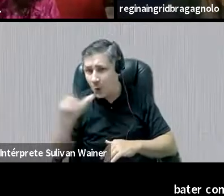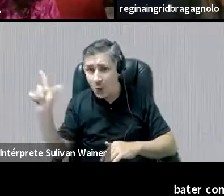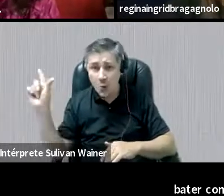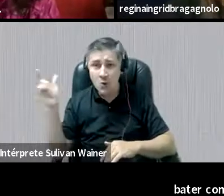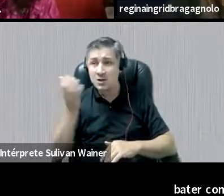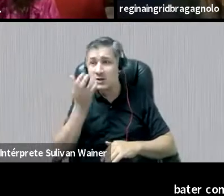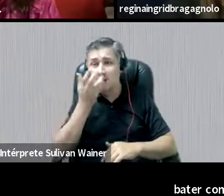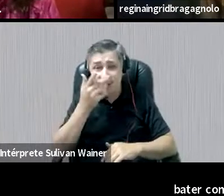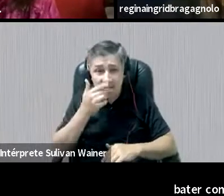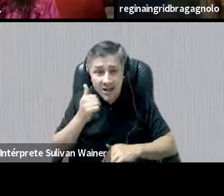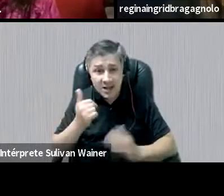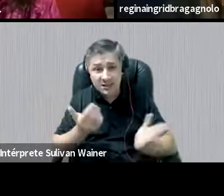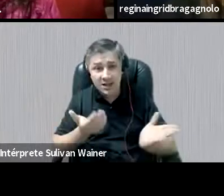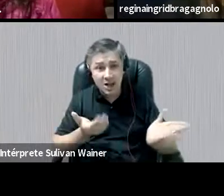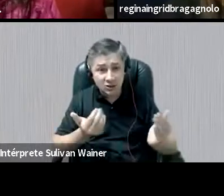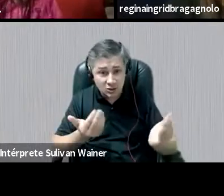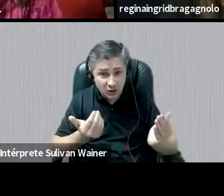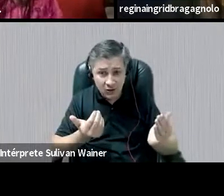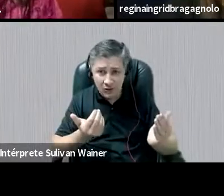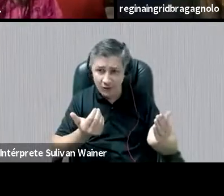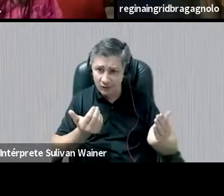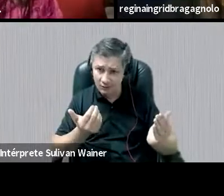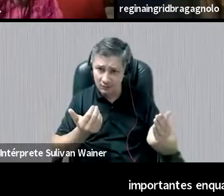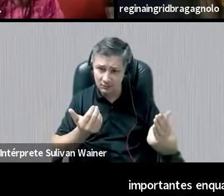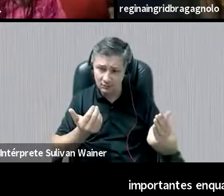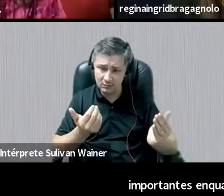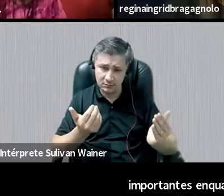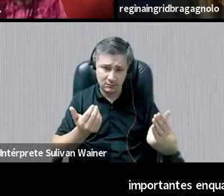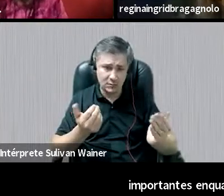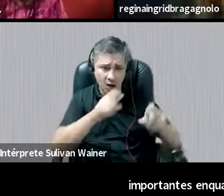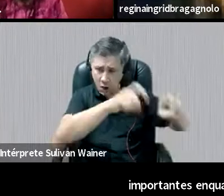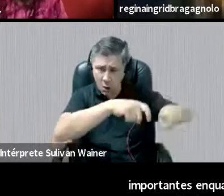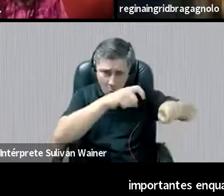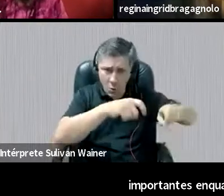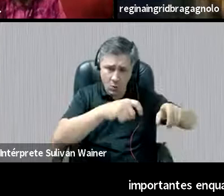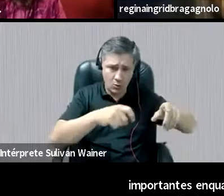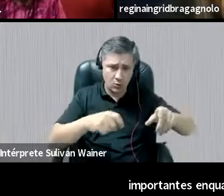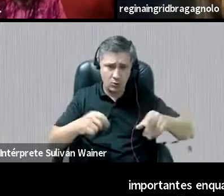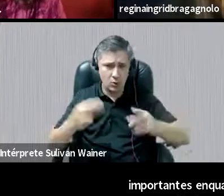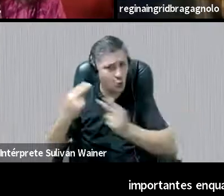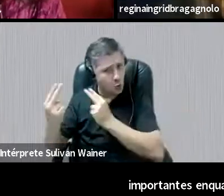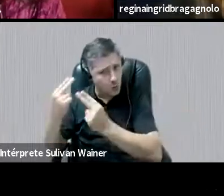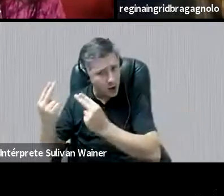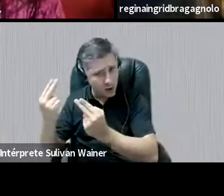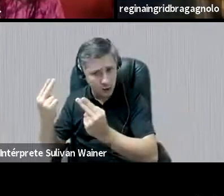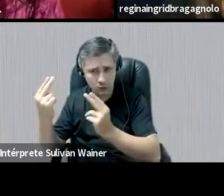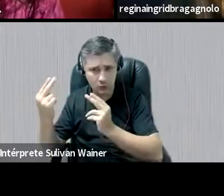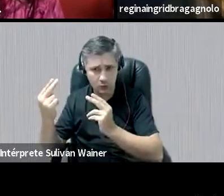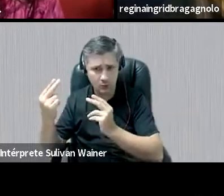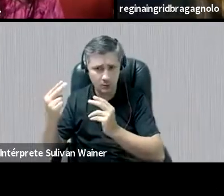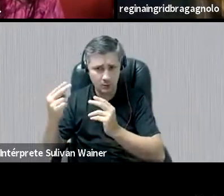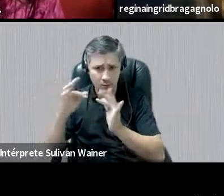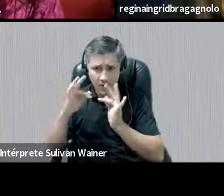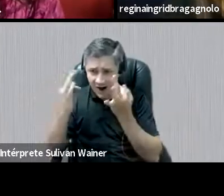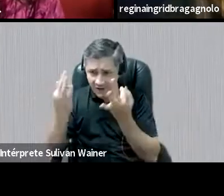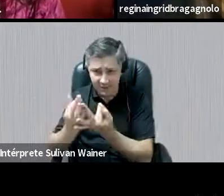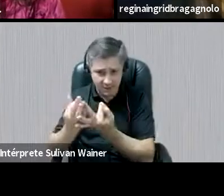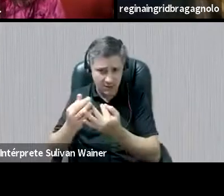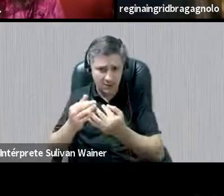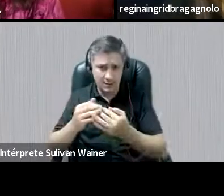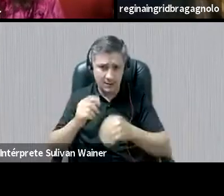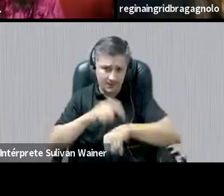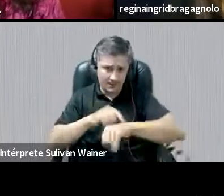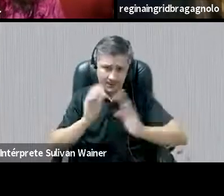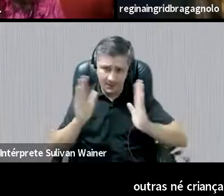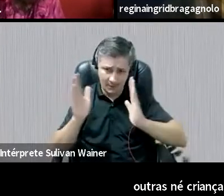crianças, adolescentes, até rurais, urbanos, a dimensão da família, no período pandêmico, foi